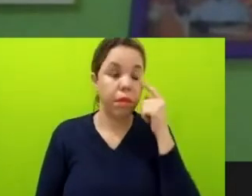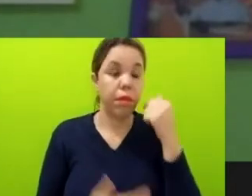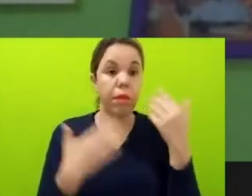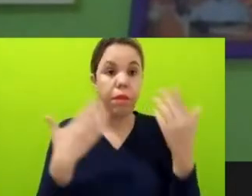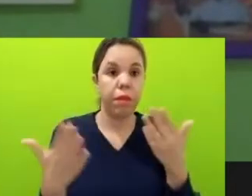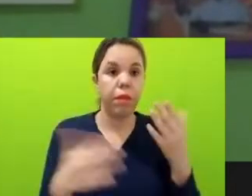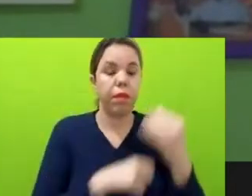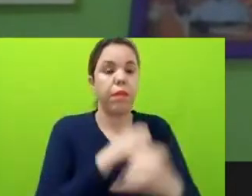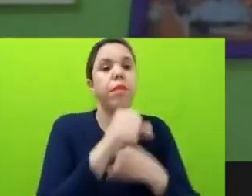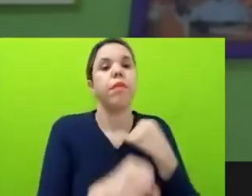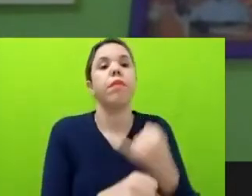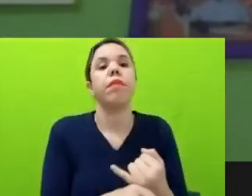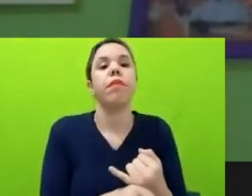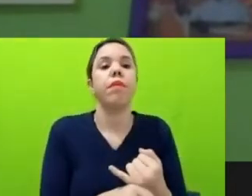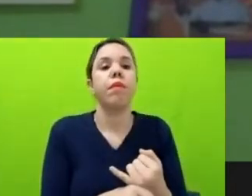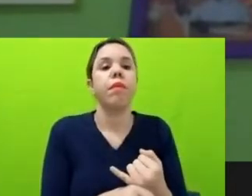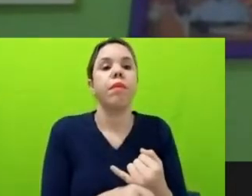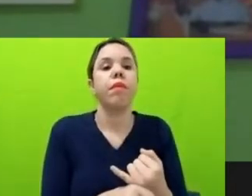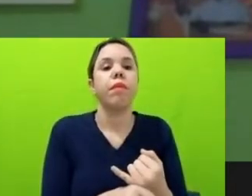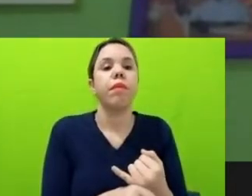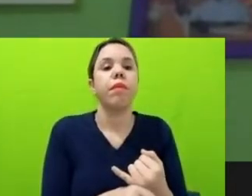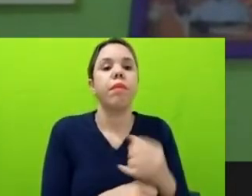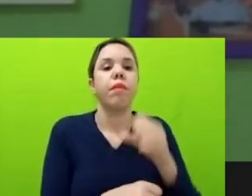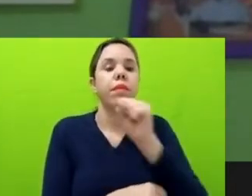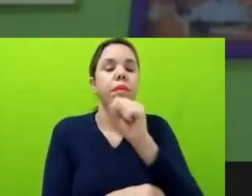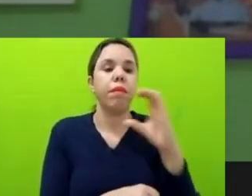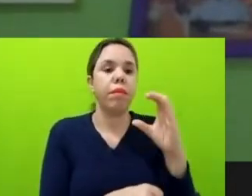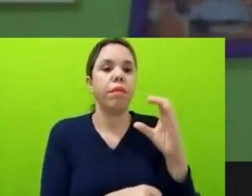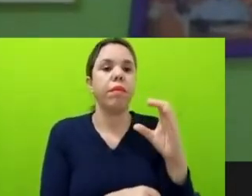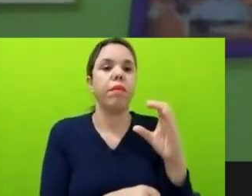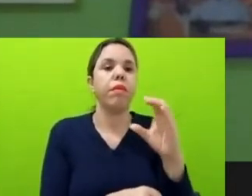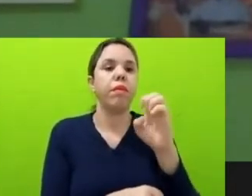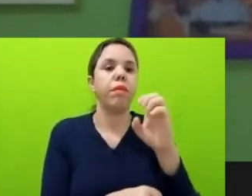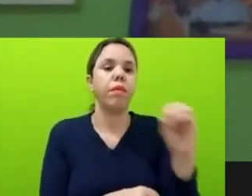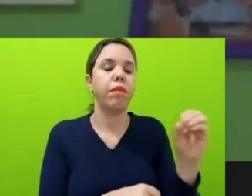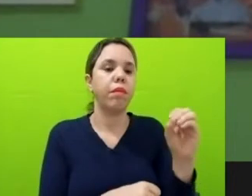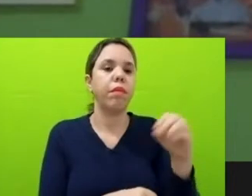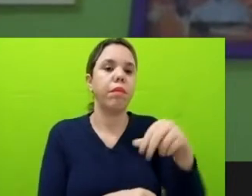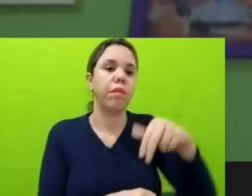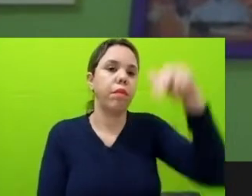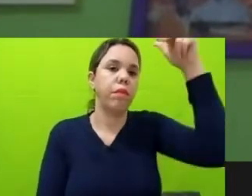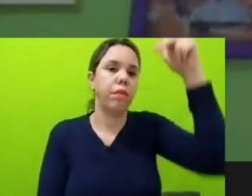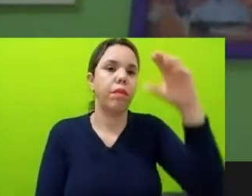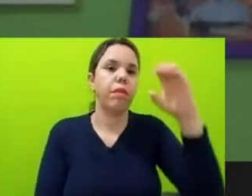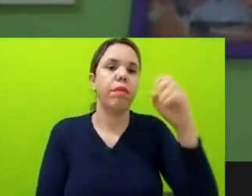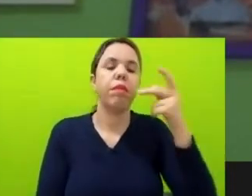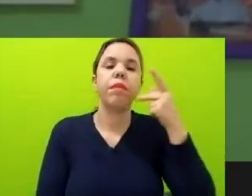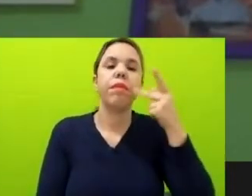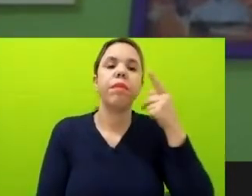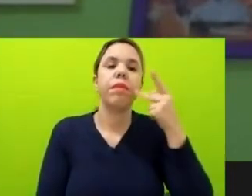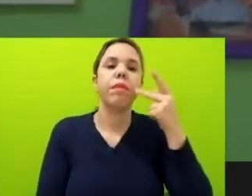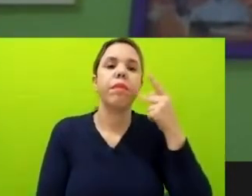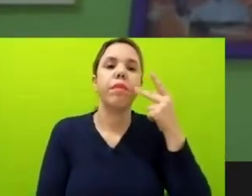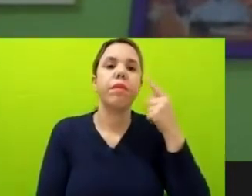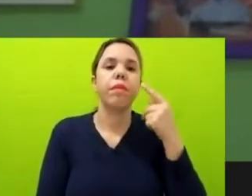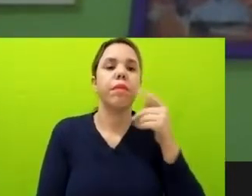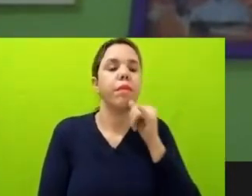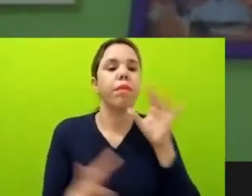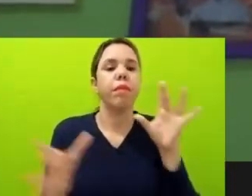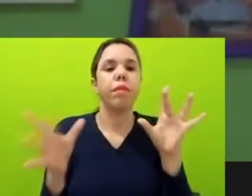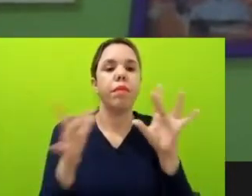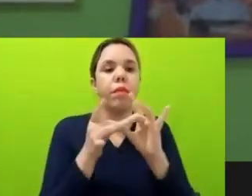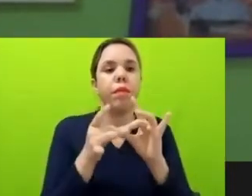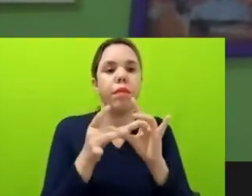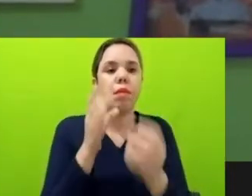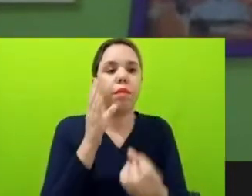Catarina e o Eco Nordeste, né, do Ceará, nós formalizamos uma parceria e criamos a série Um Vírus e Duas Guerras.